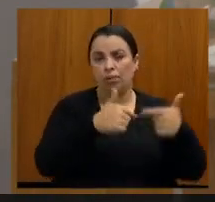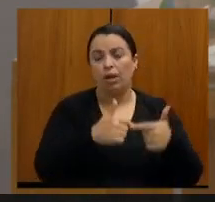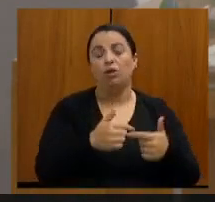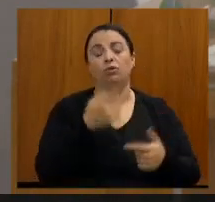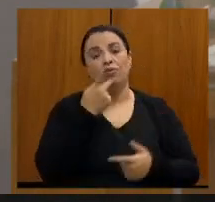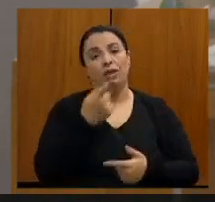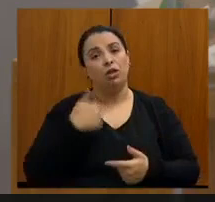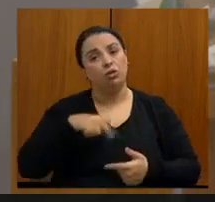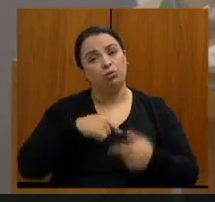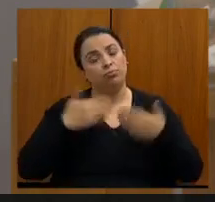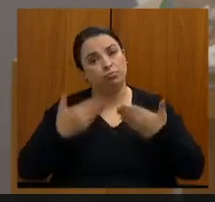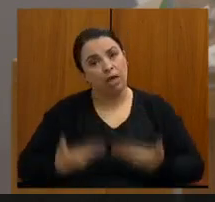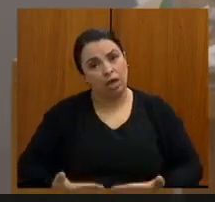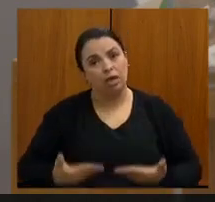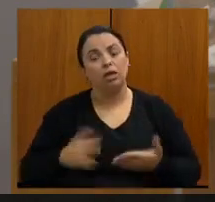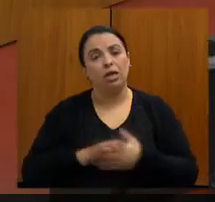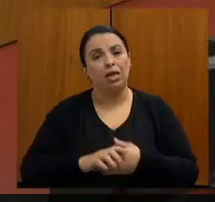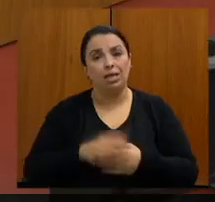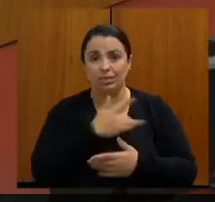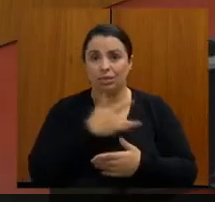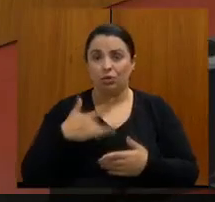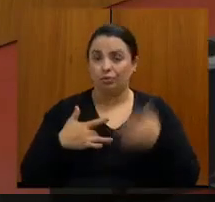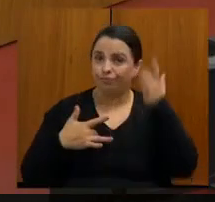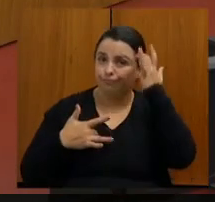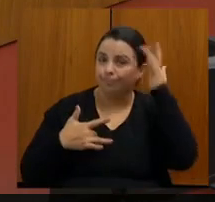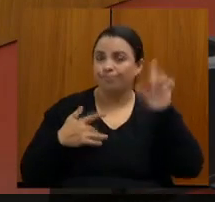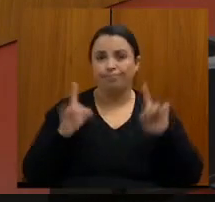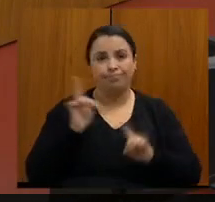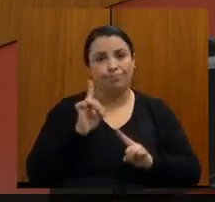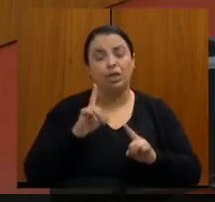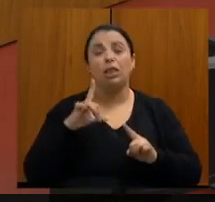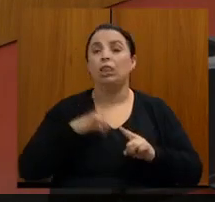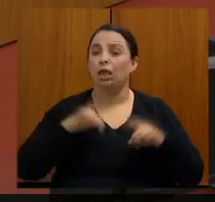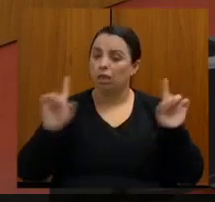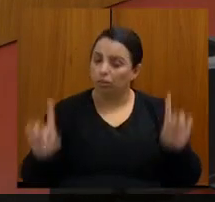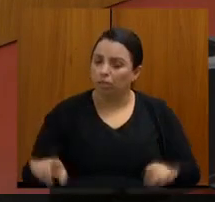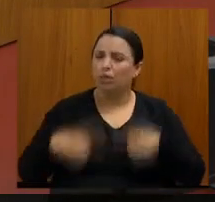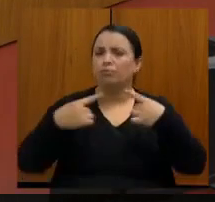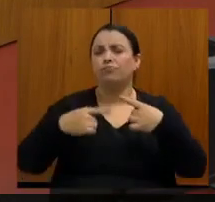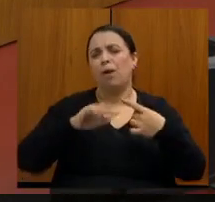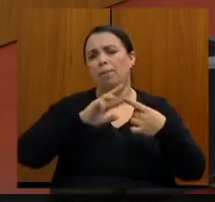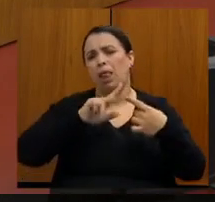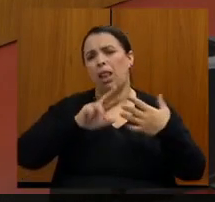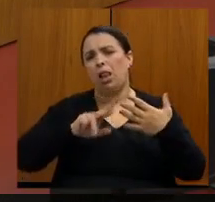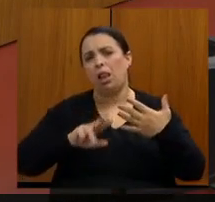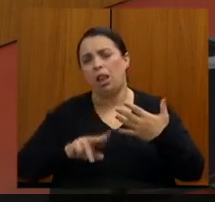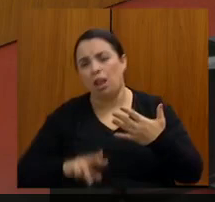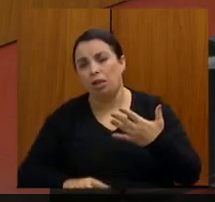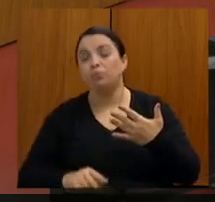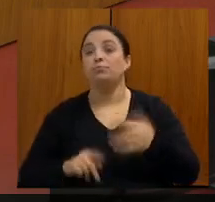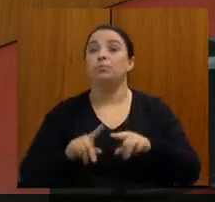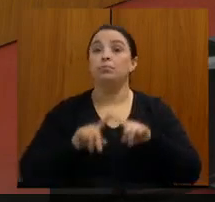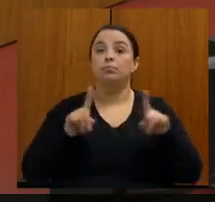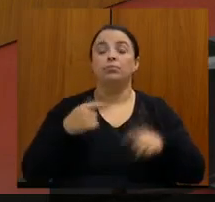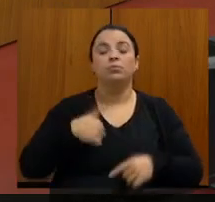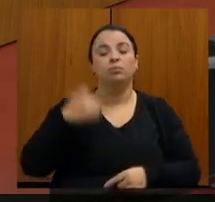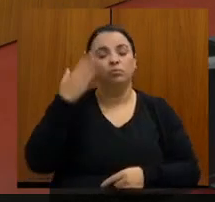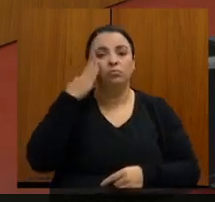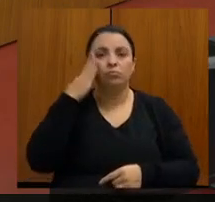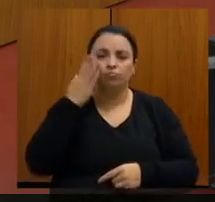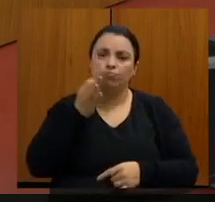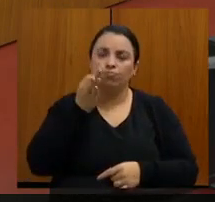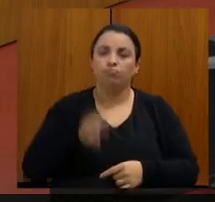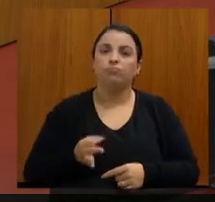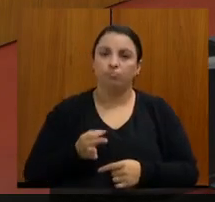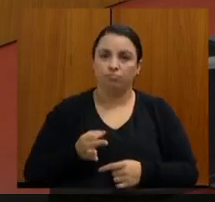saúde não é fácil, não é fácil, muitos desafios que a gente tem que enfrentar, mas tenho certeza absoluta